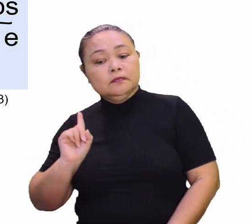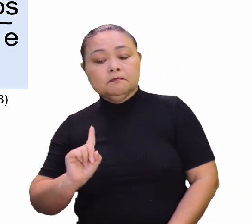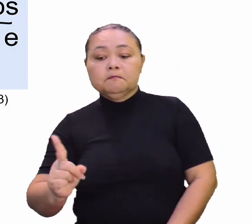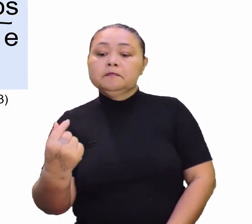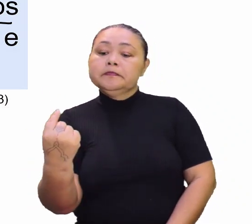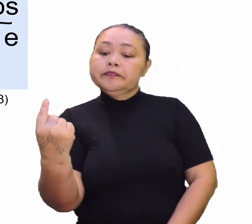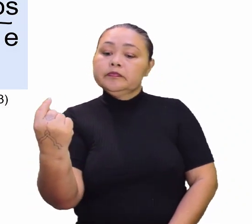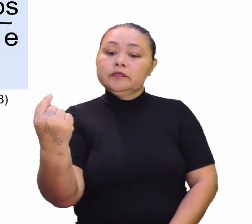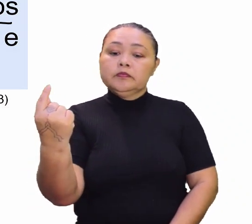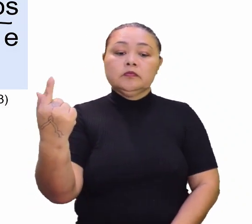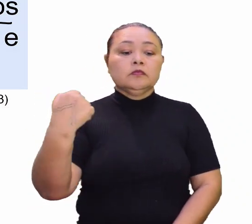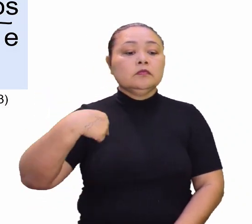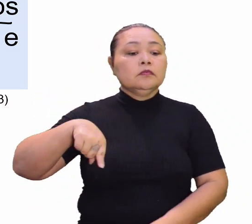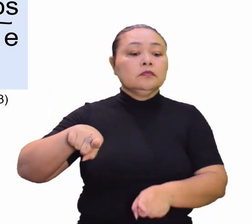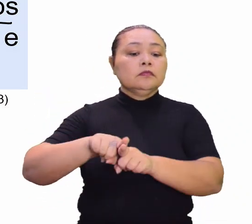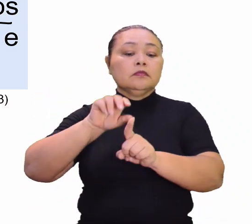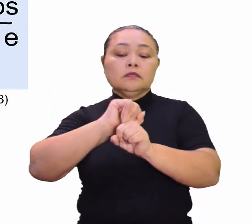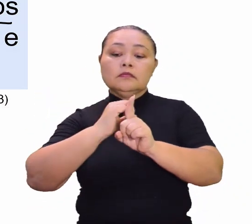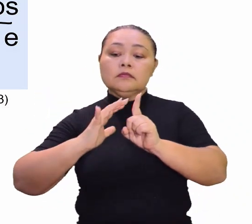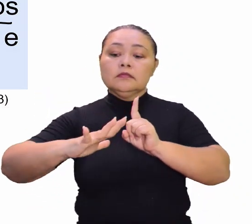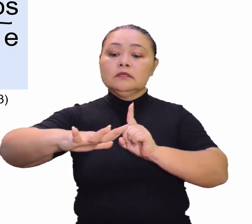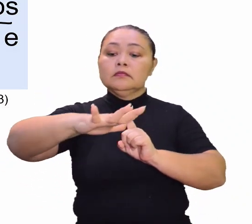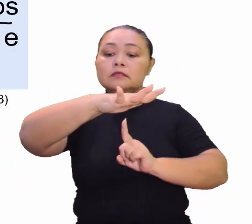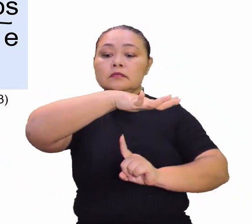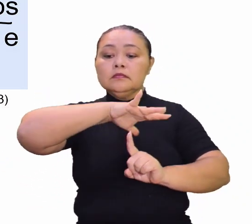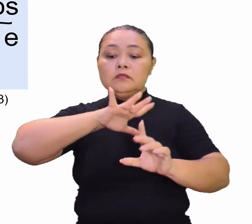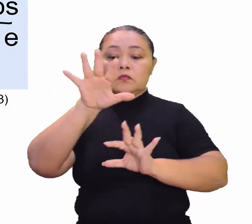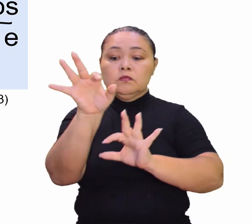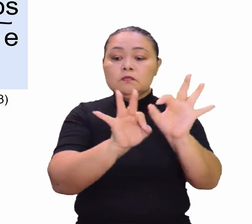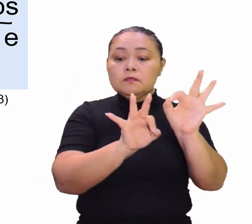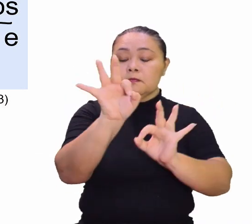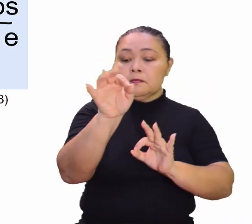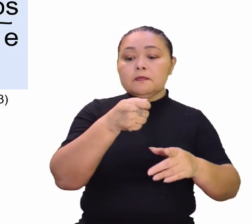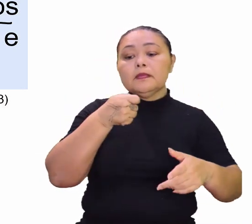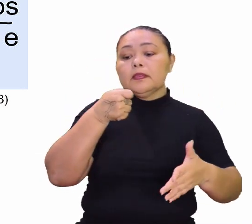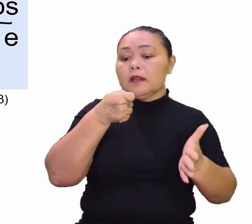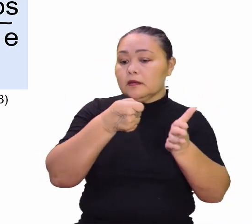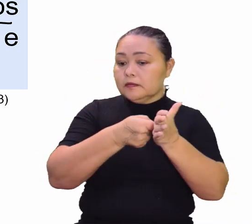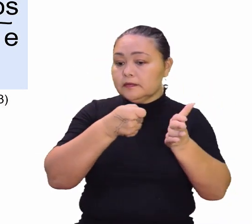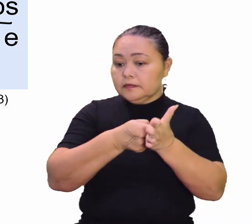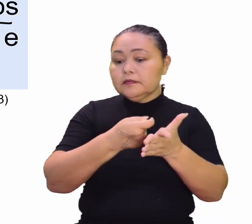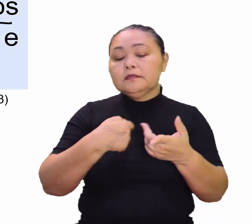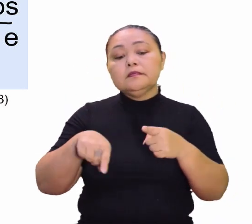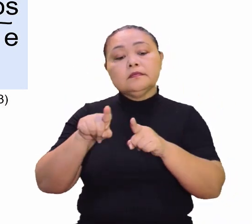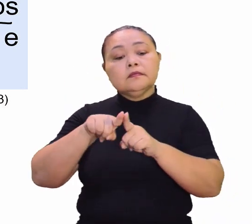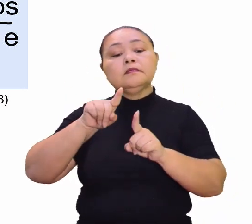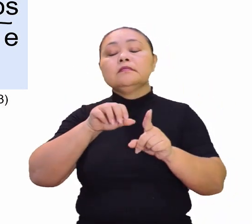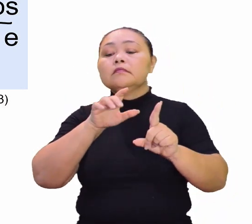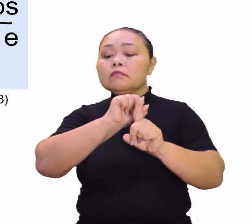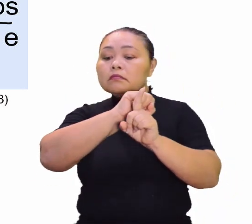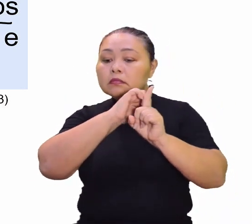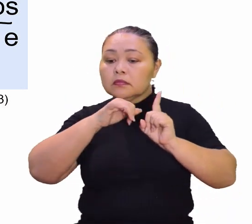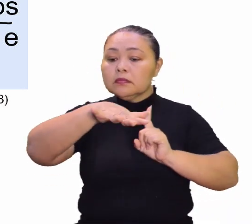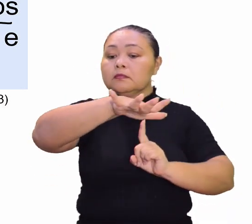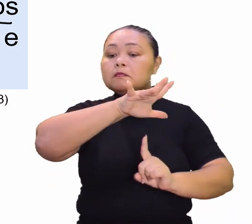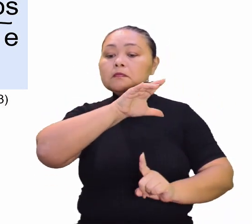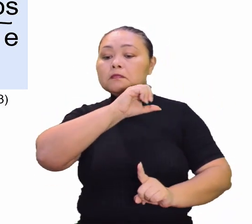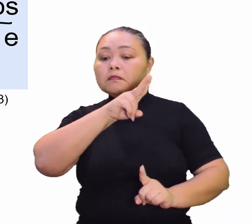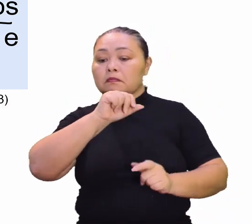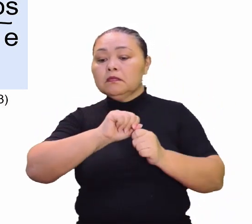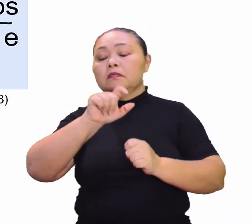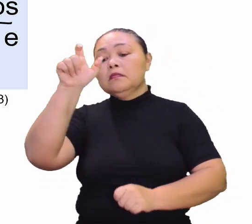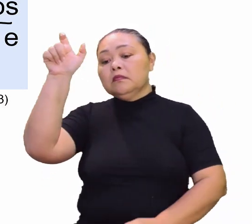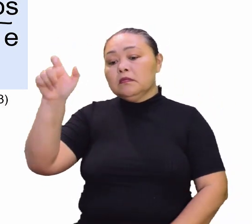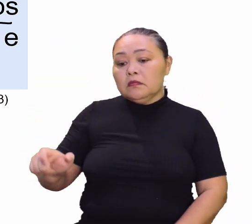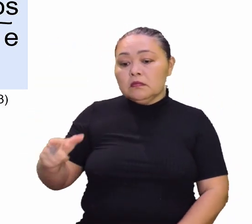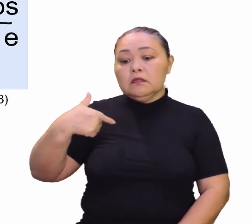Governos, agentes econômicos e sociedade civil organizada. Essa sociedade civil, que eu, o professor